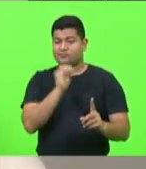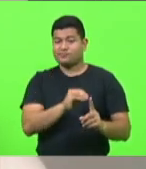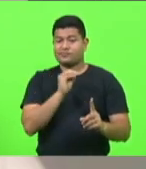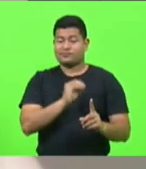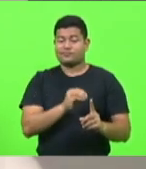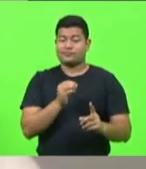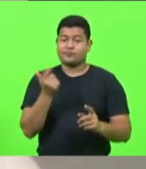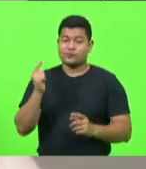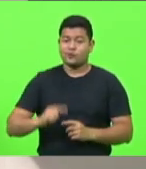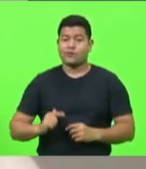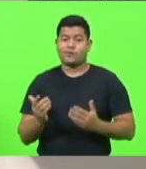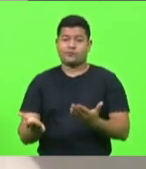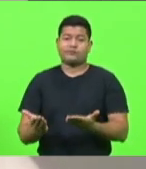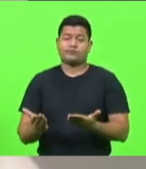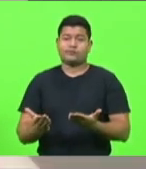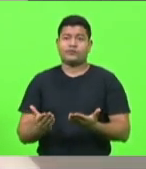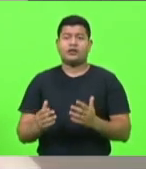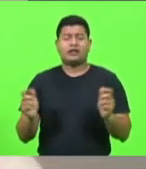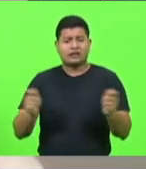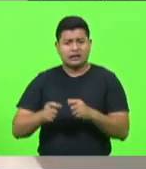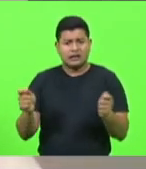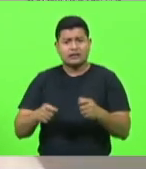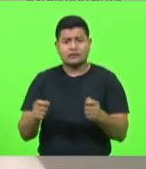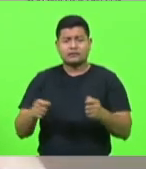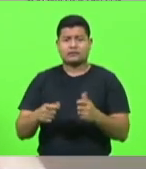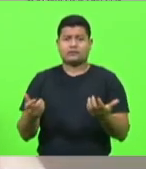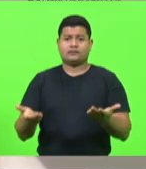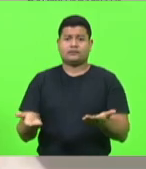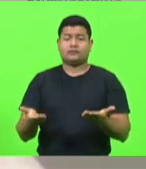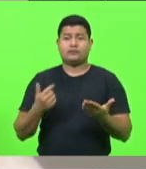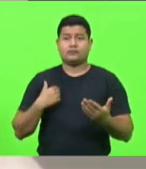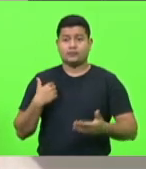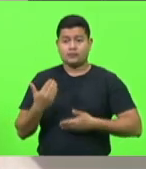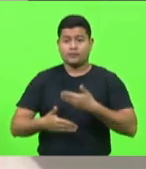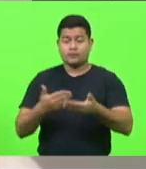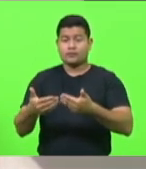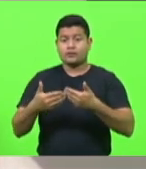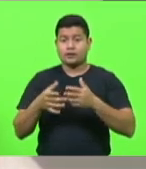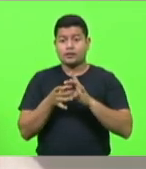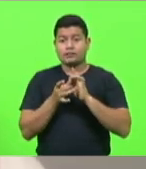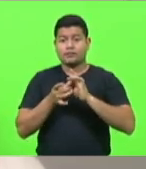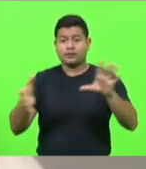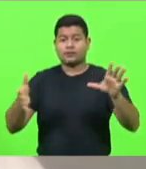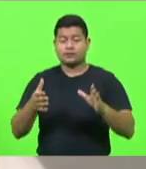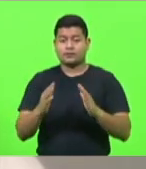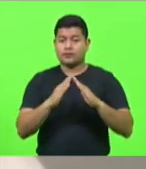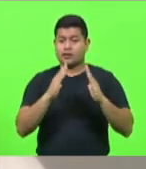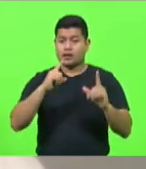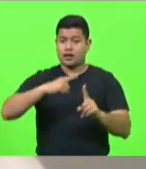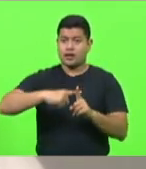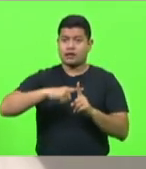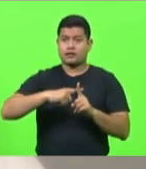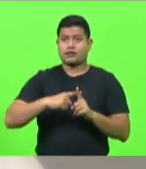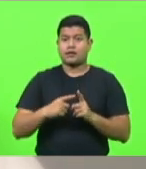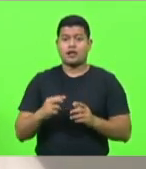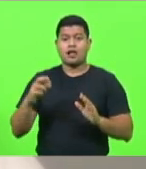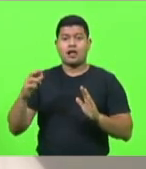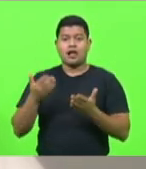vez, poderíamos ter avançado no quesito de liberação para as igrejas. As restrições,